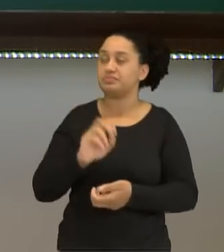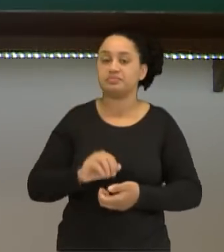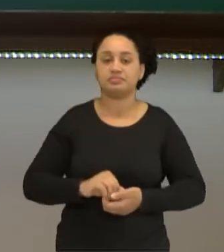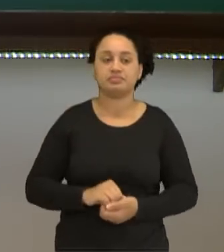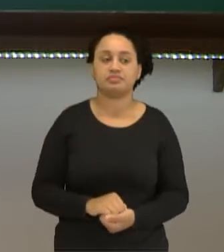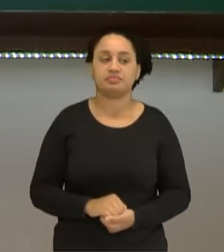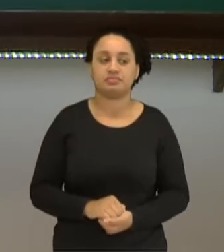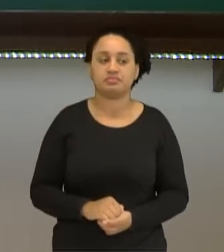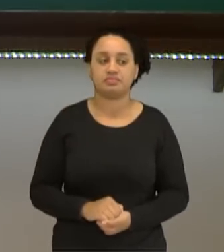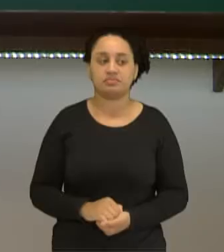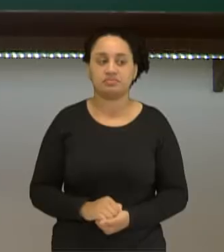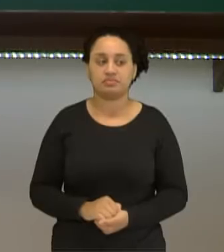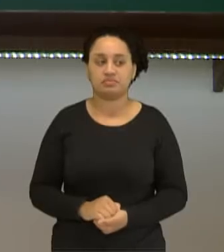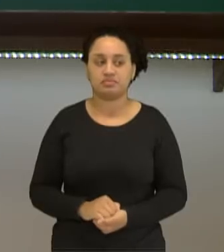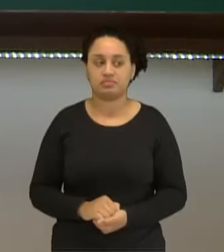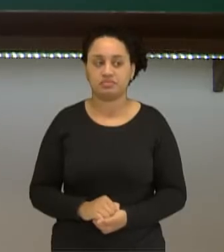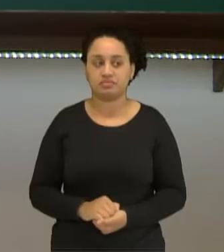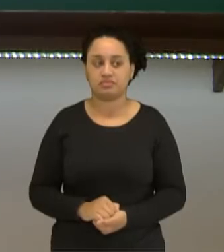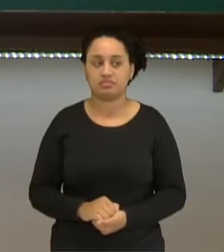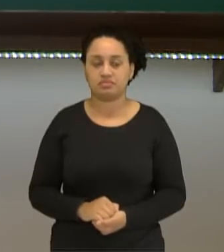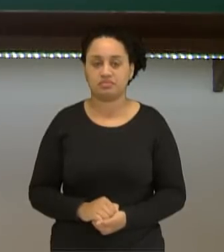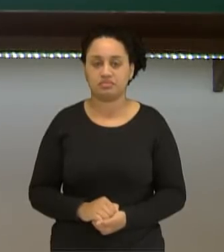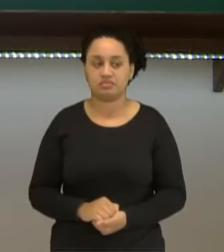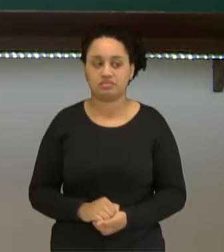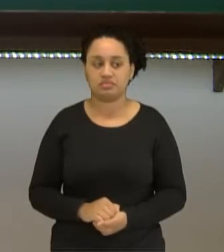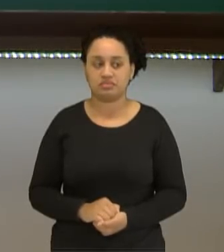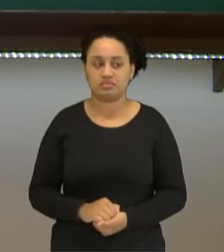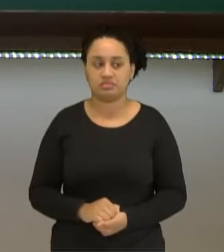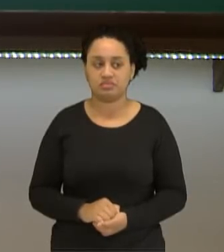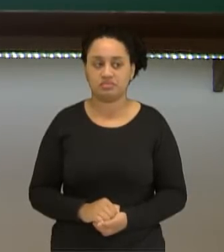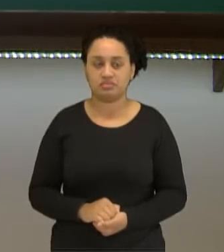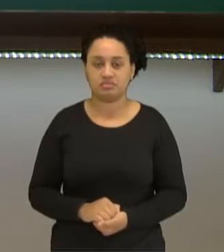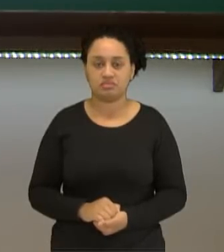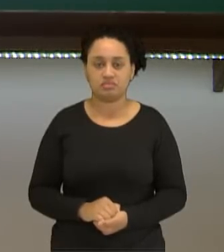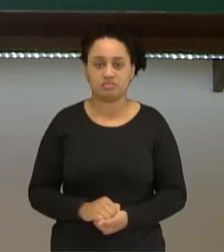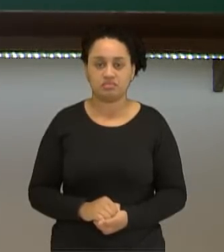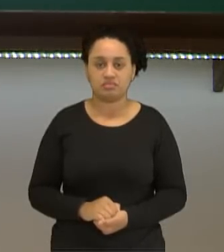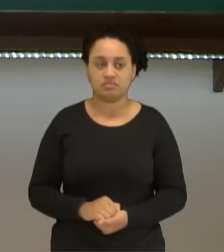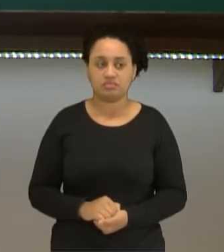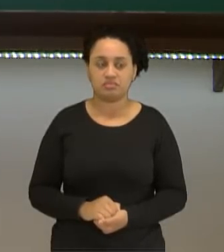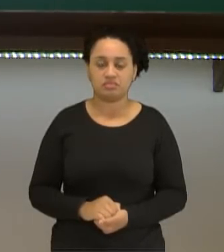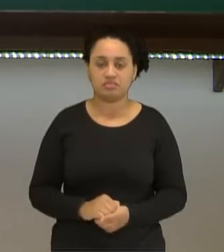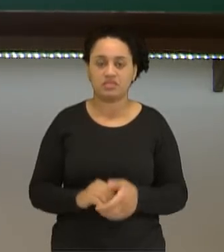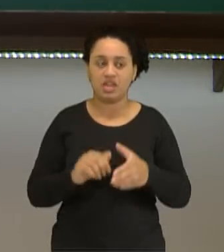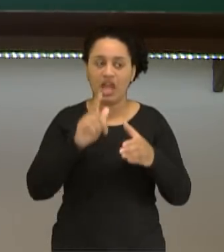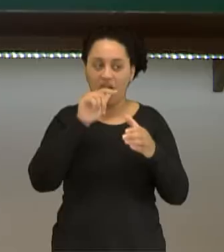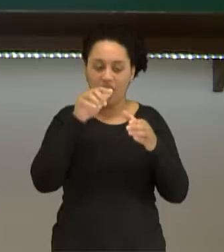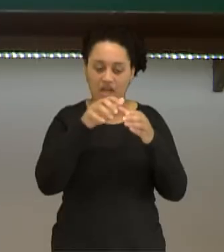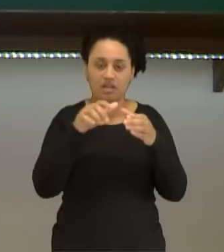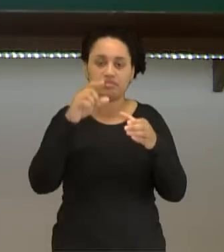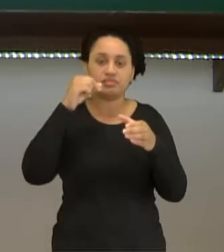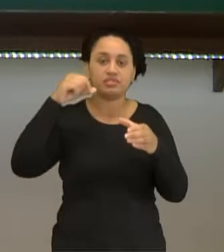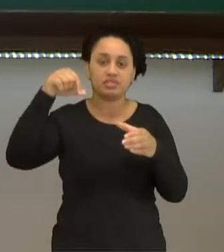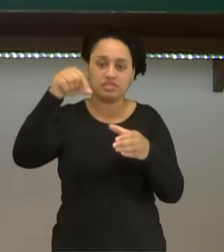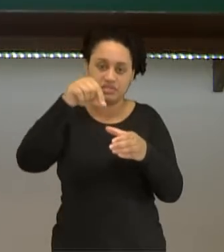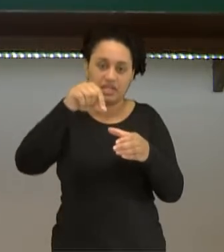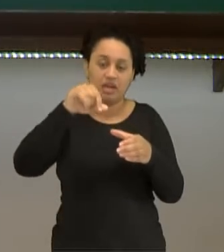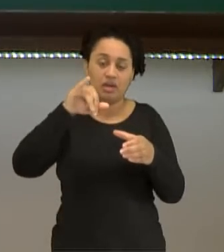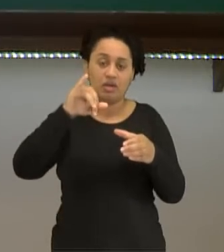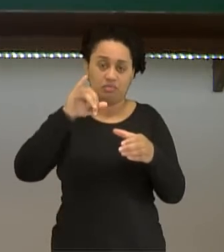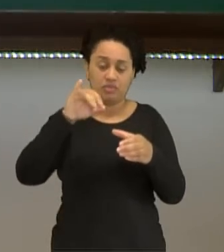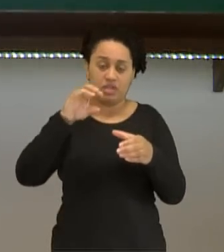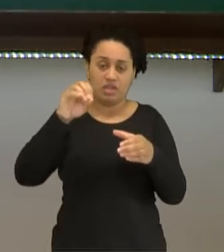o soluto seria o sal. Então, olha só, pessoal. No momento em que eu colocar o sal ali, os íons vão se liberar, vão liberar